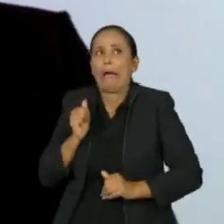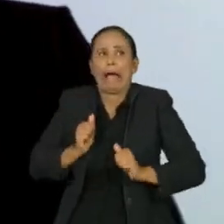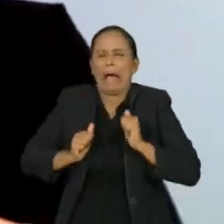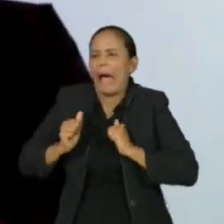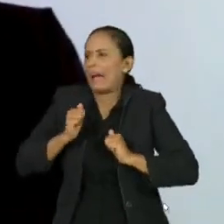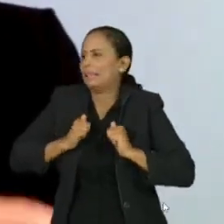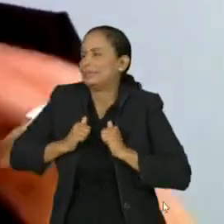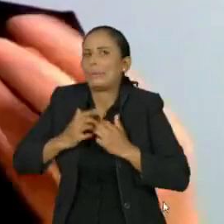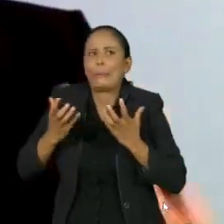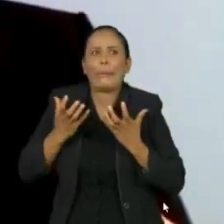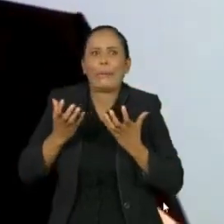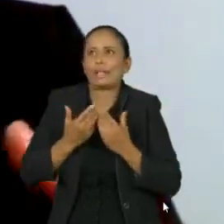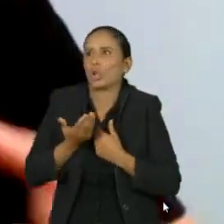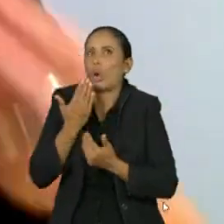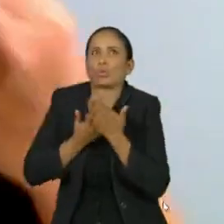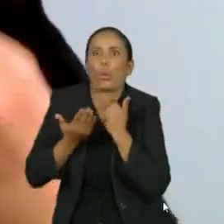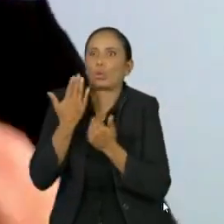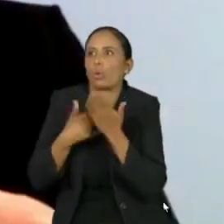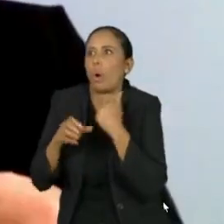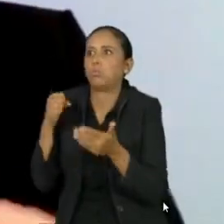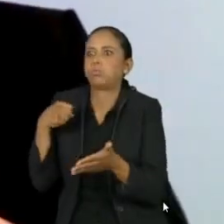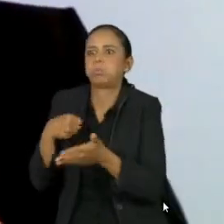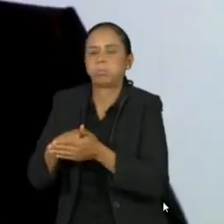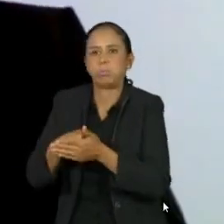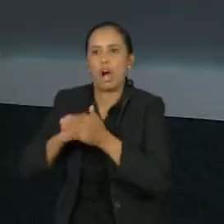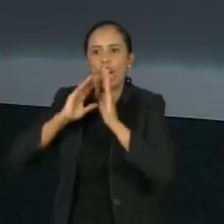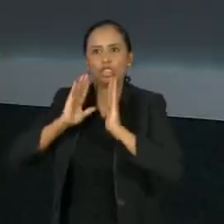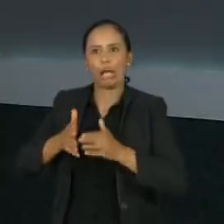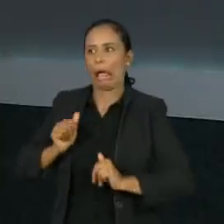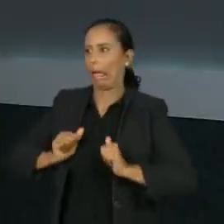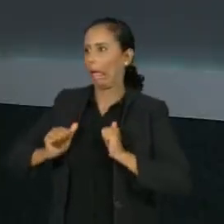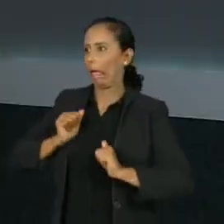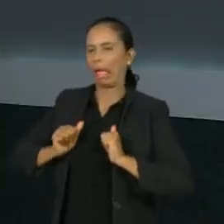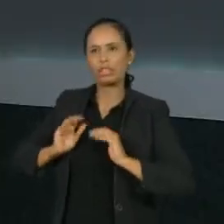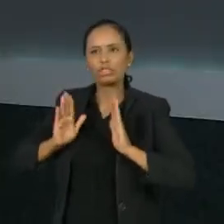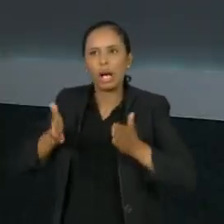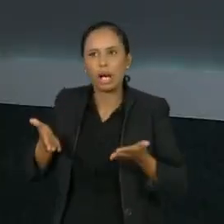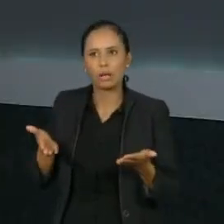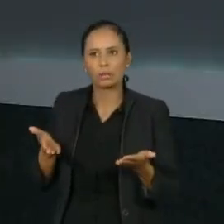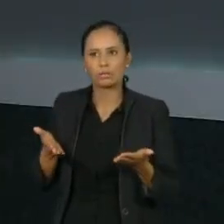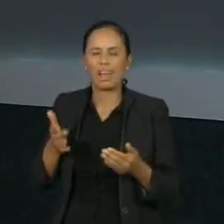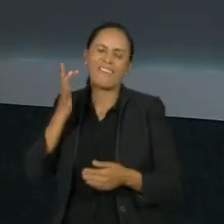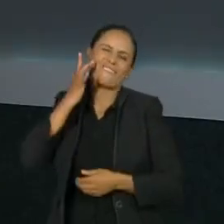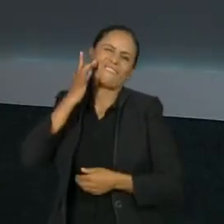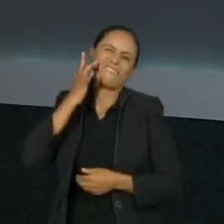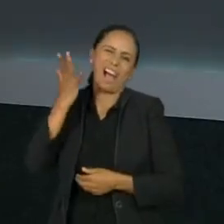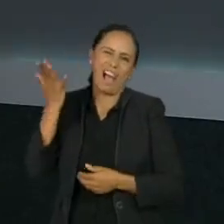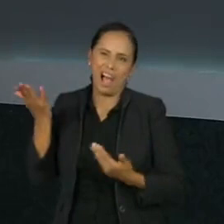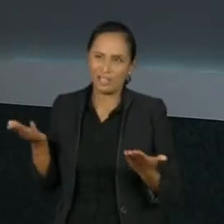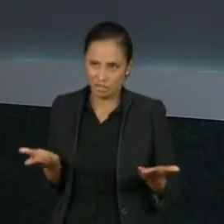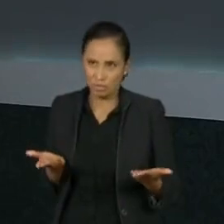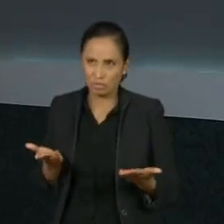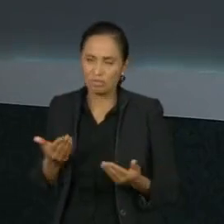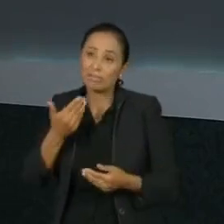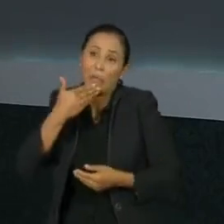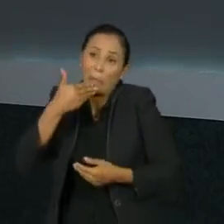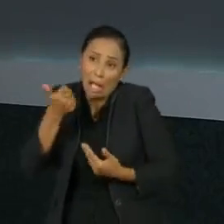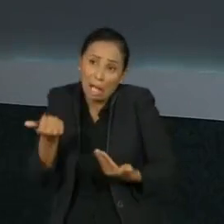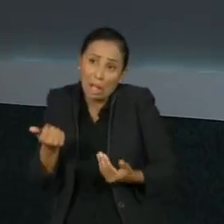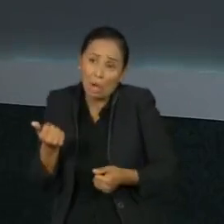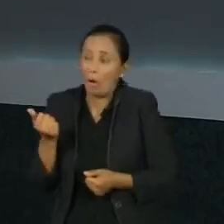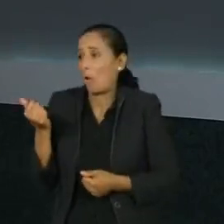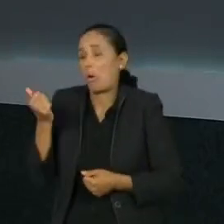estou preocupado, eu como mais. É meio que uma compensação. É mais fácil e mais barato eles comprarem uma coisa que seja